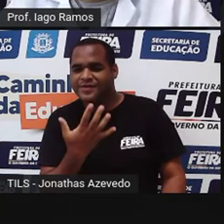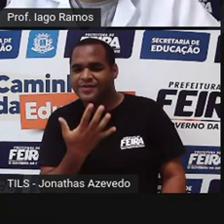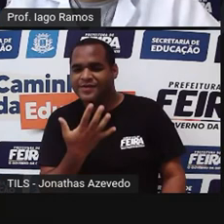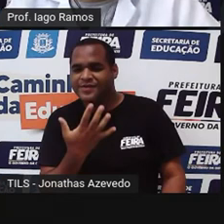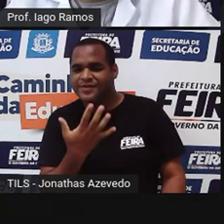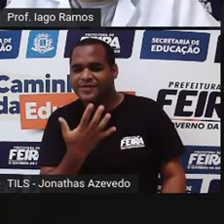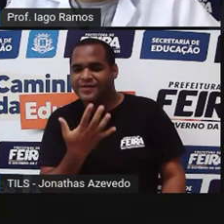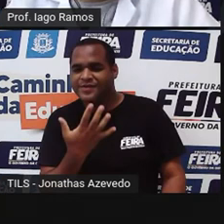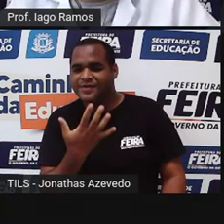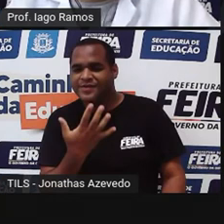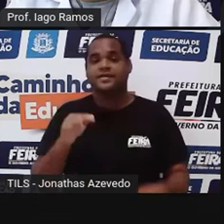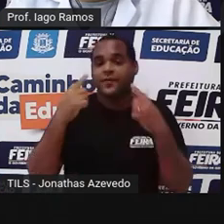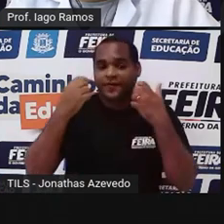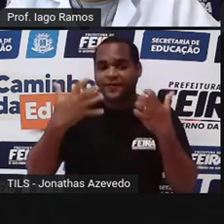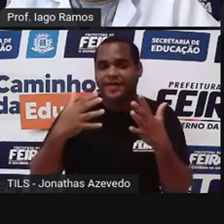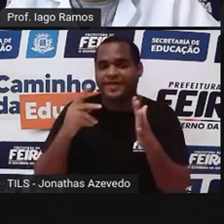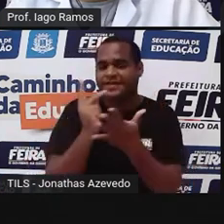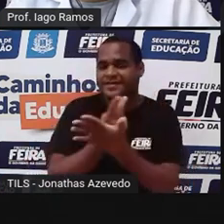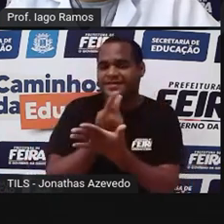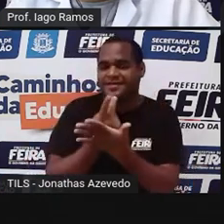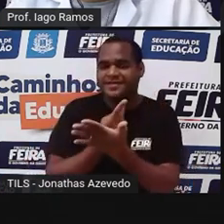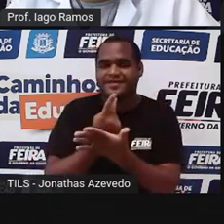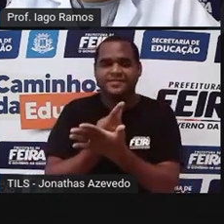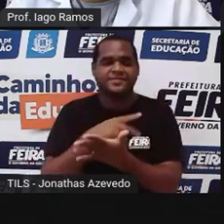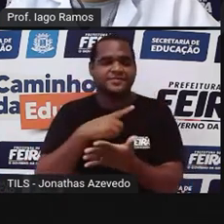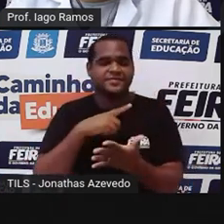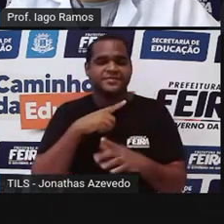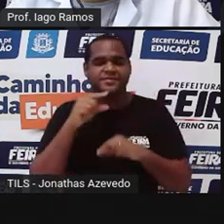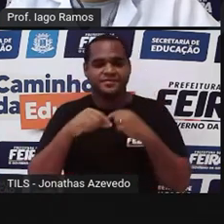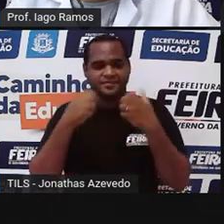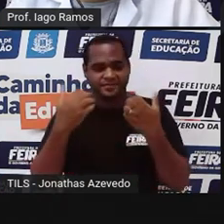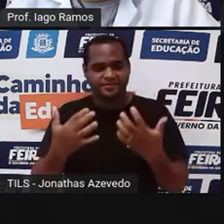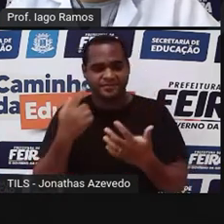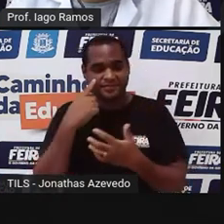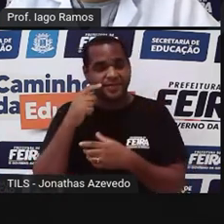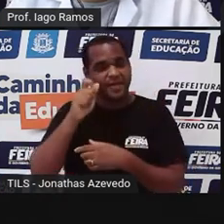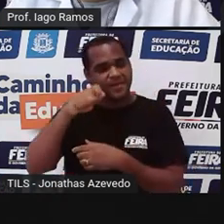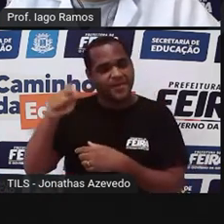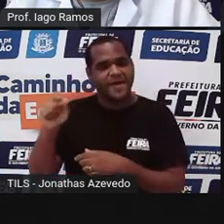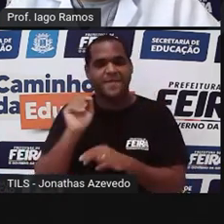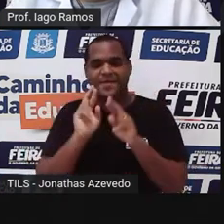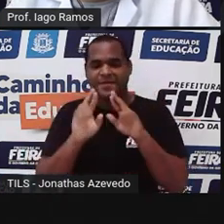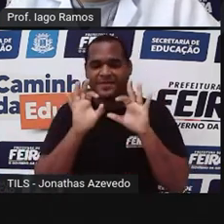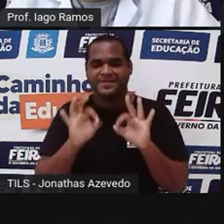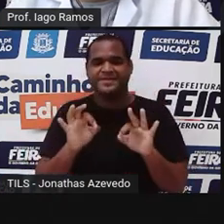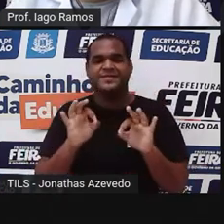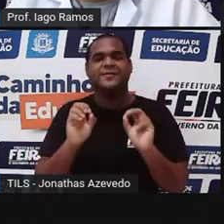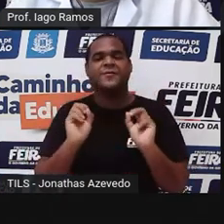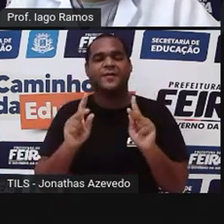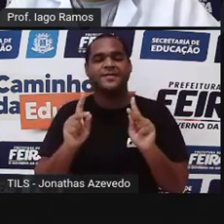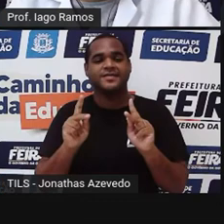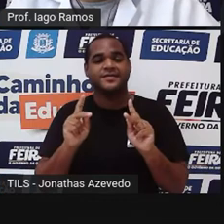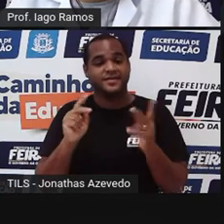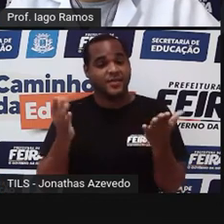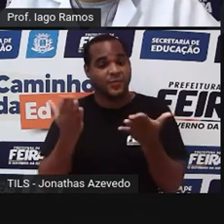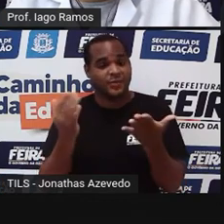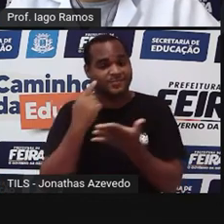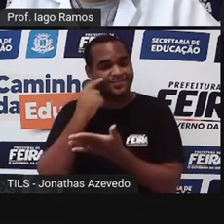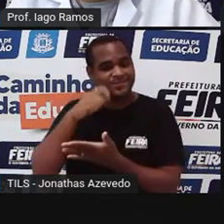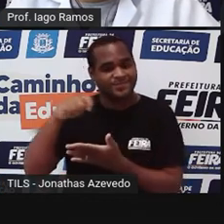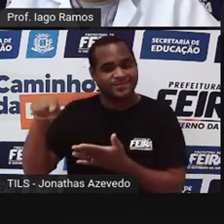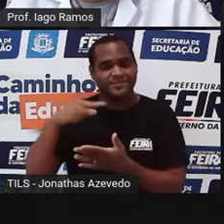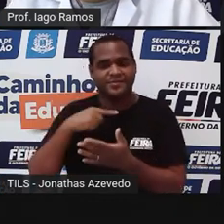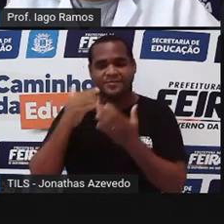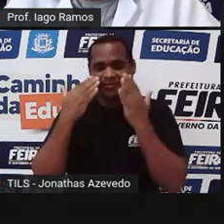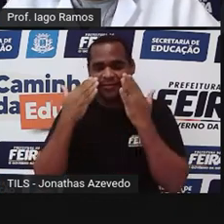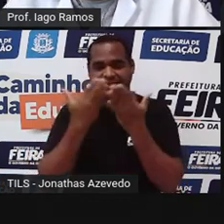Bom, colocamos ali errado, vamos voltar, né? Esse daqui, a linha preenchida. Pronto. E essa linha tracejada aqui é só para